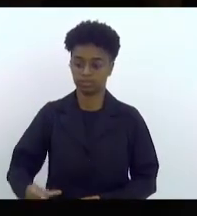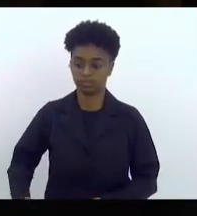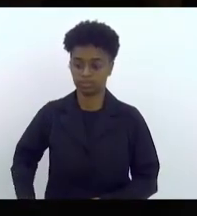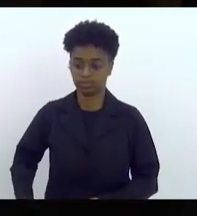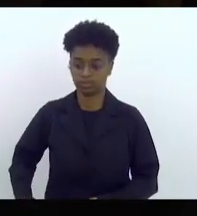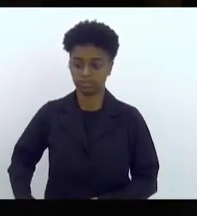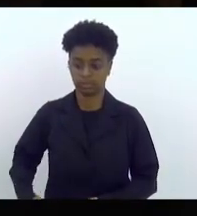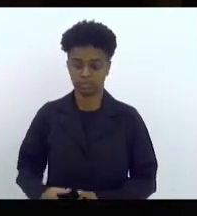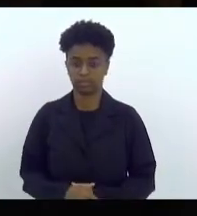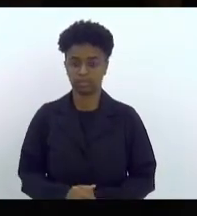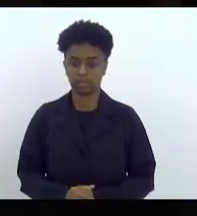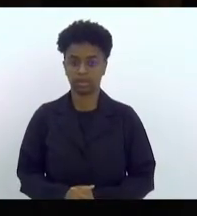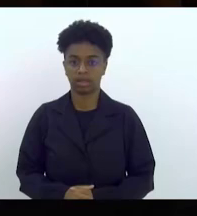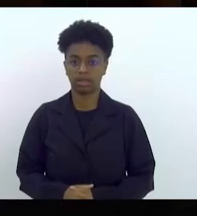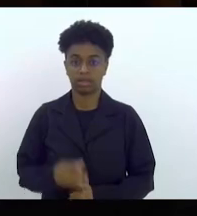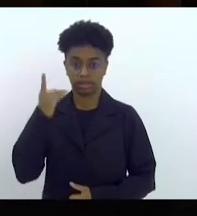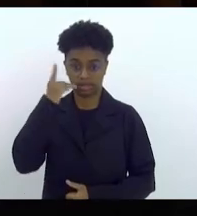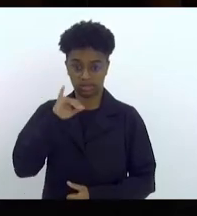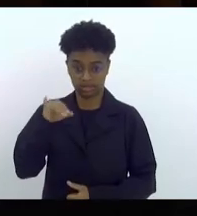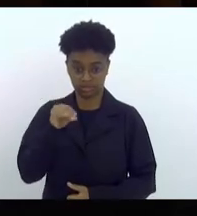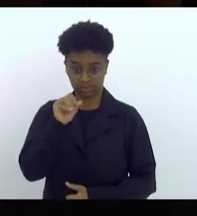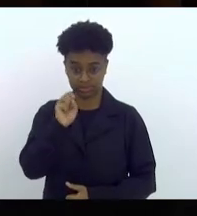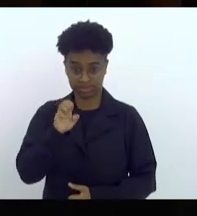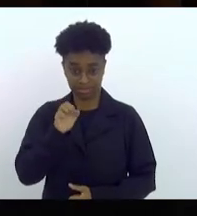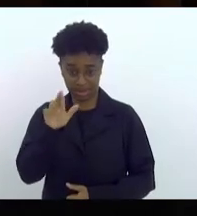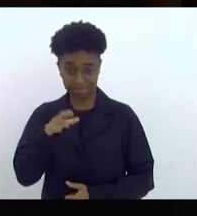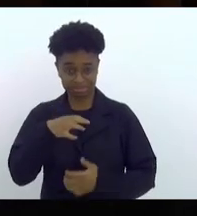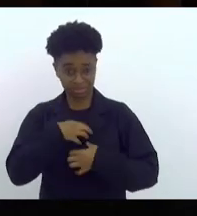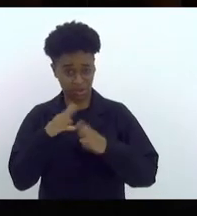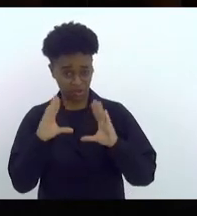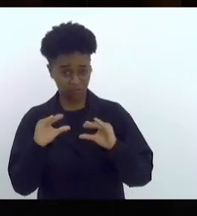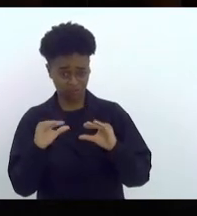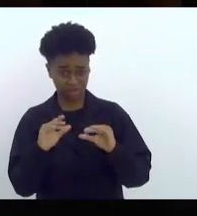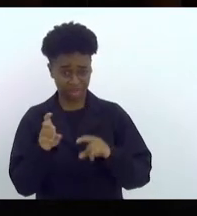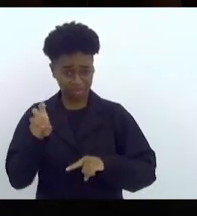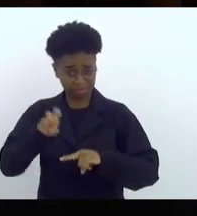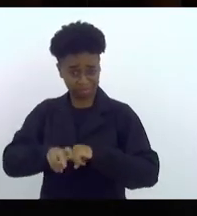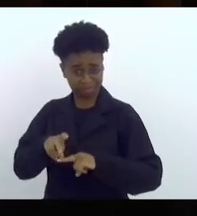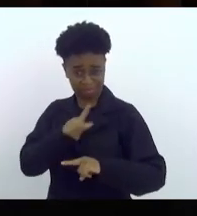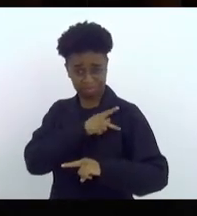Josemar. Está confortável aí na cadeira de presidente? Estou vendo.